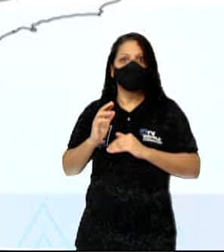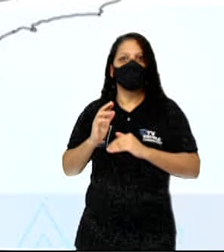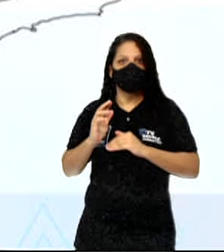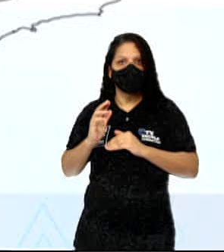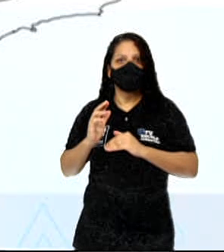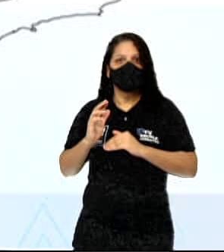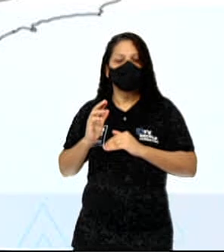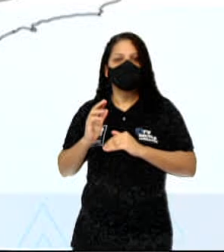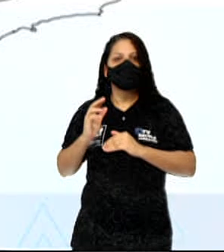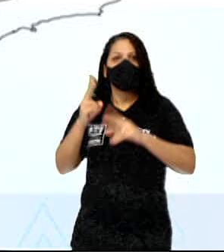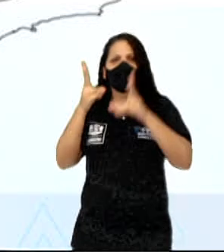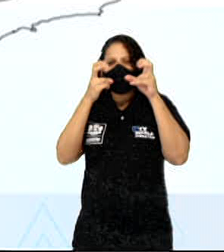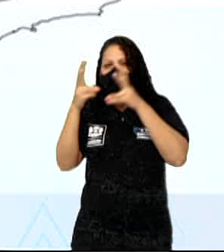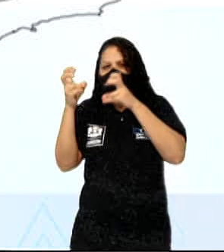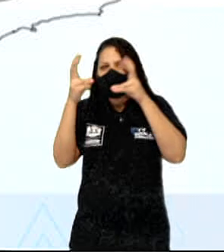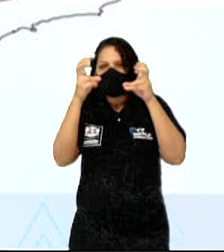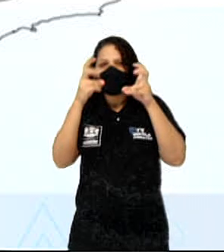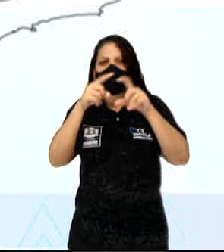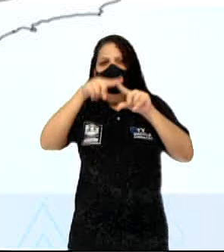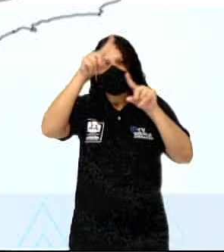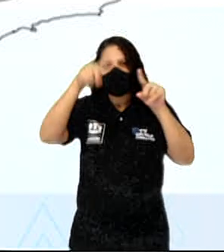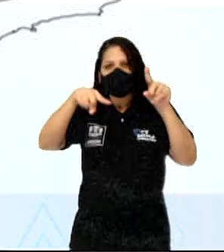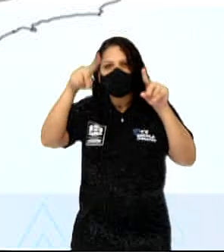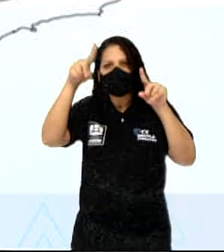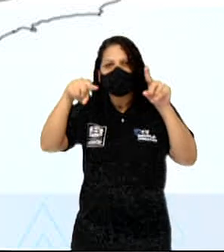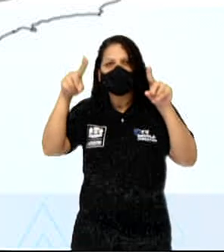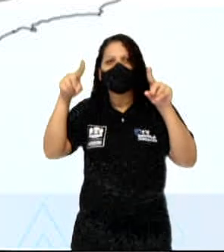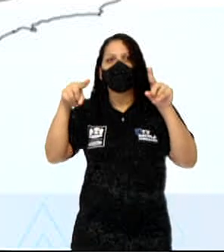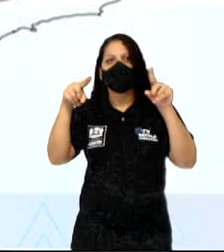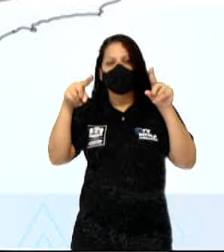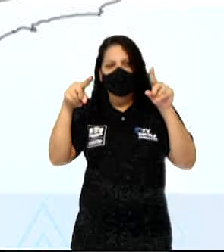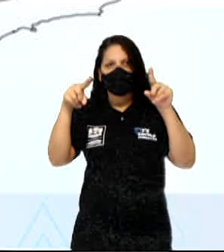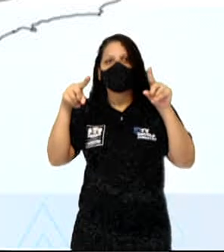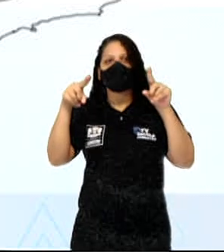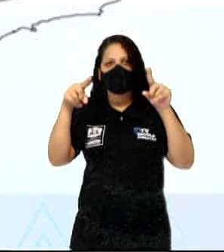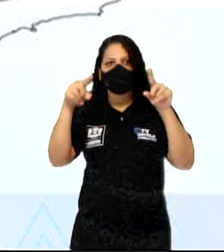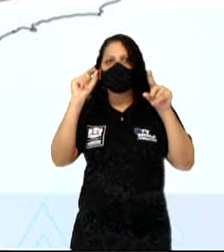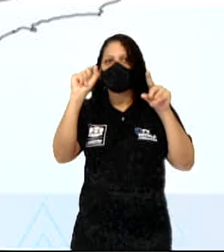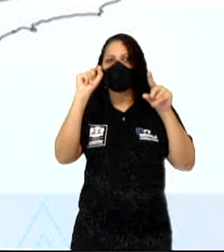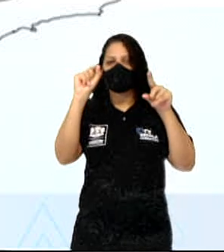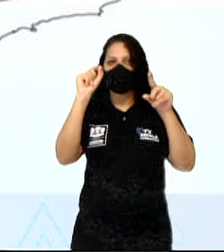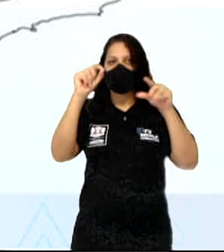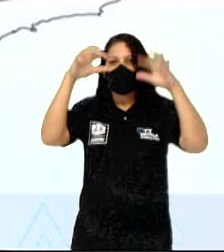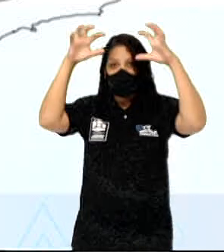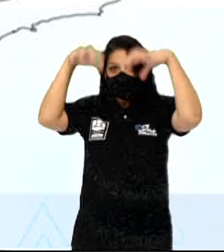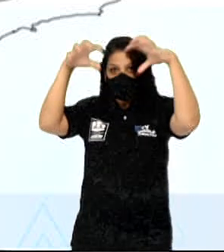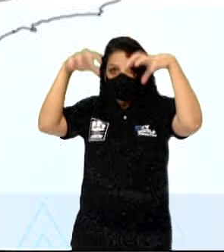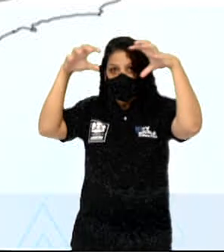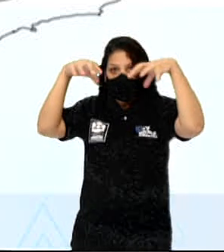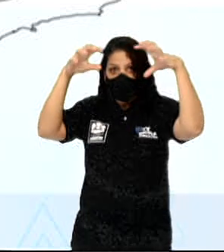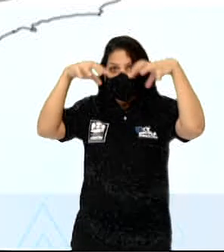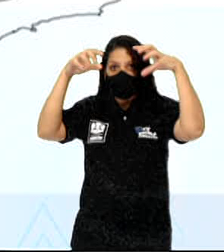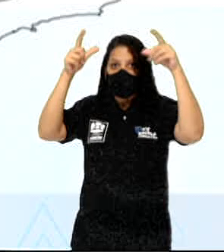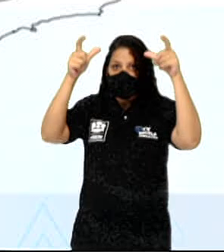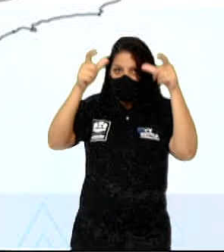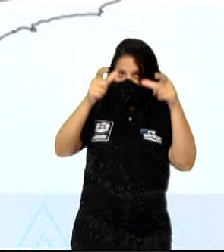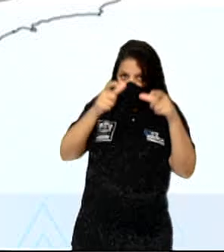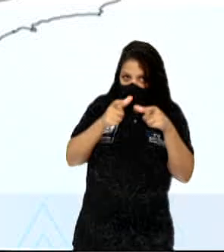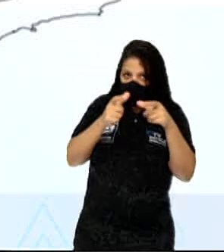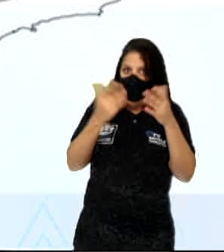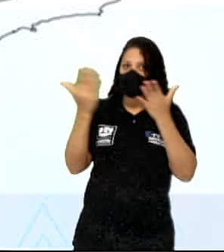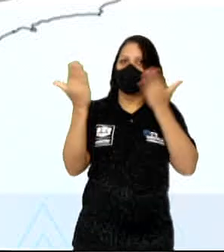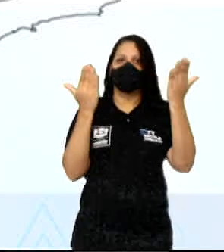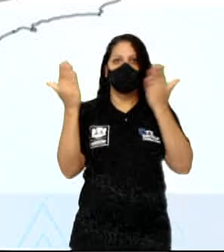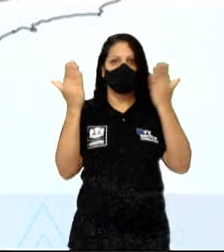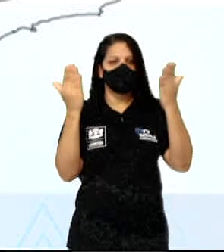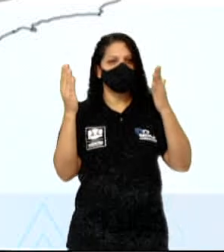o climograma que está aí na tela, você já vai perceber o seguinte. A quantidade de chuva é relativamente menor, em comparação aí com a